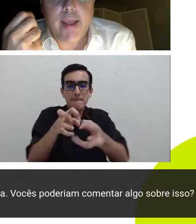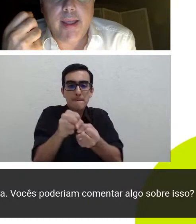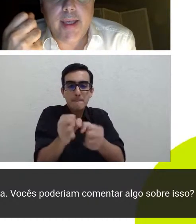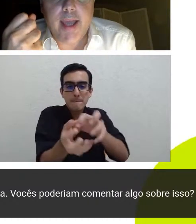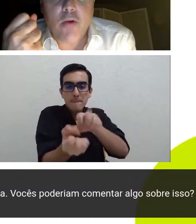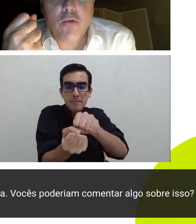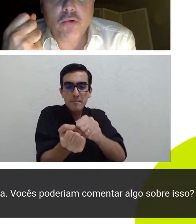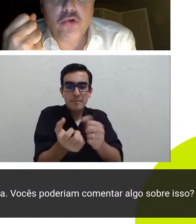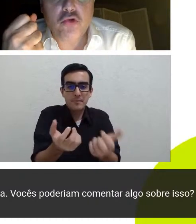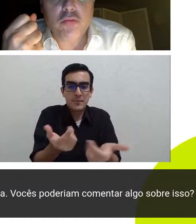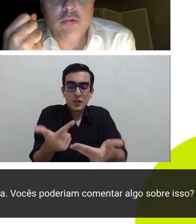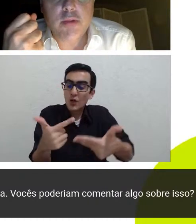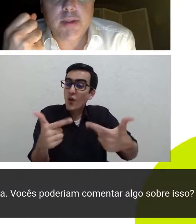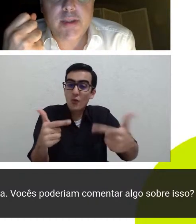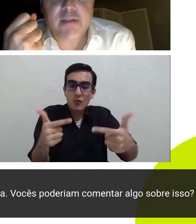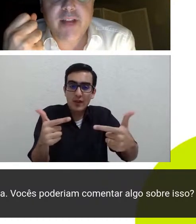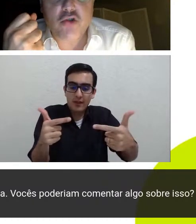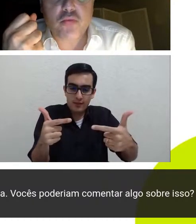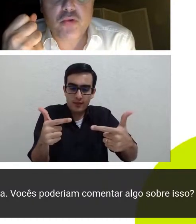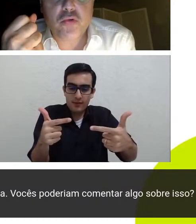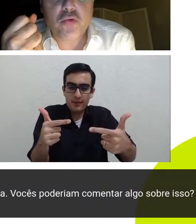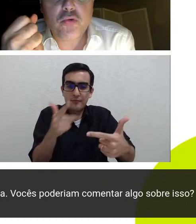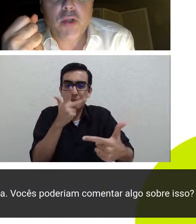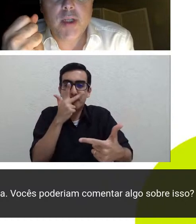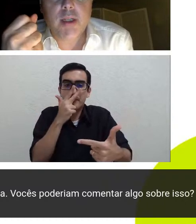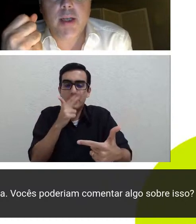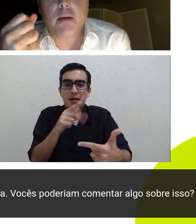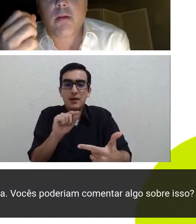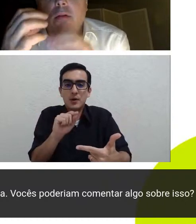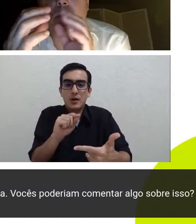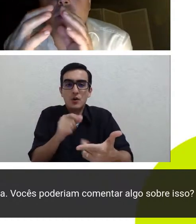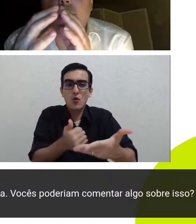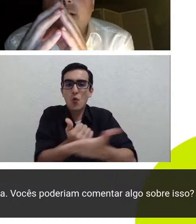e que é um consumo que se faz sobretudo